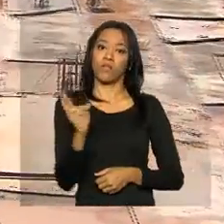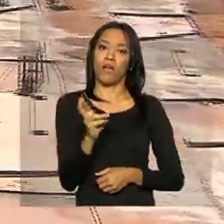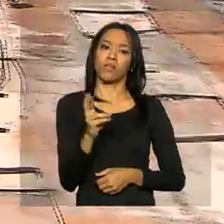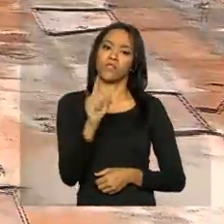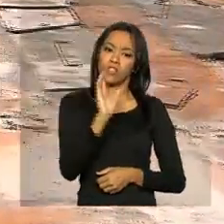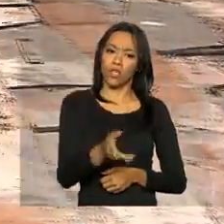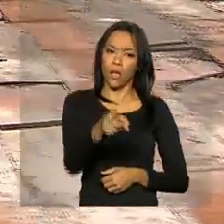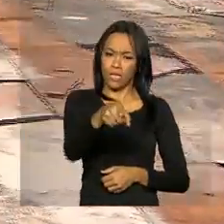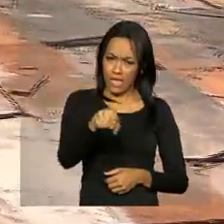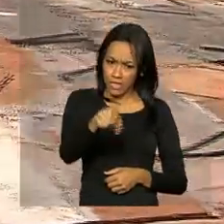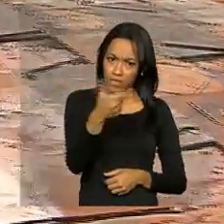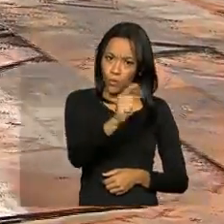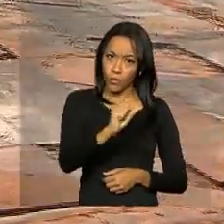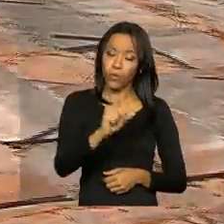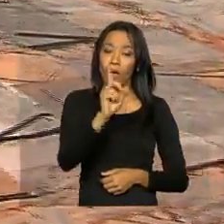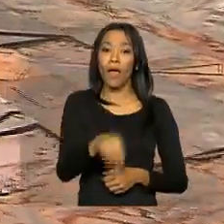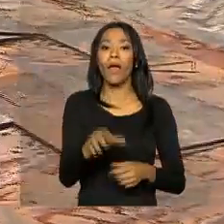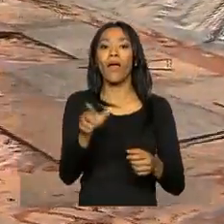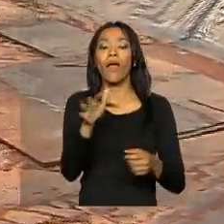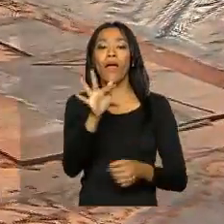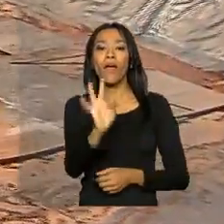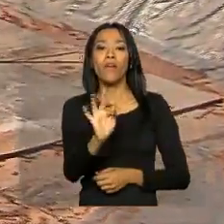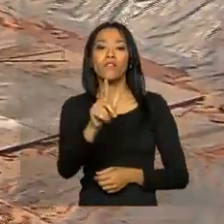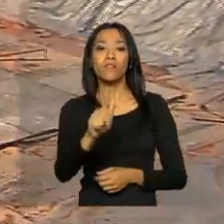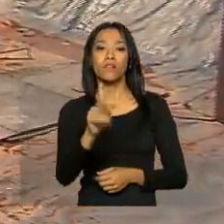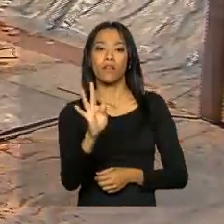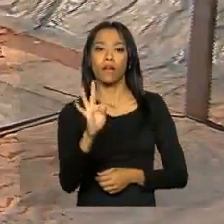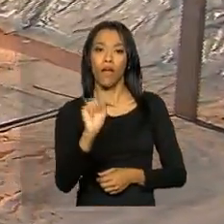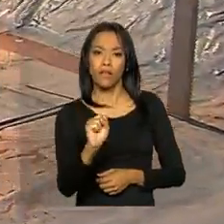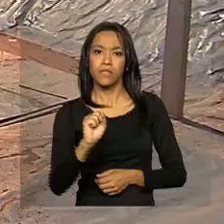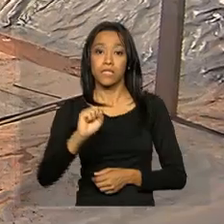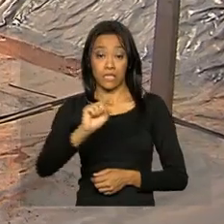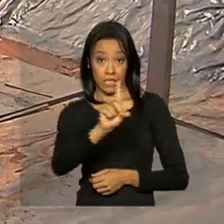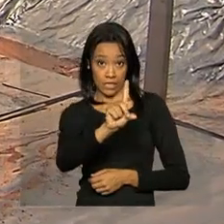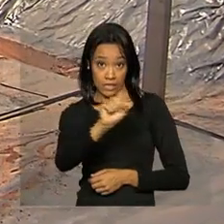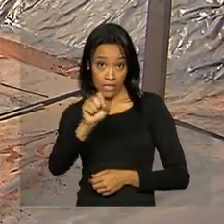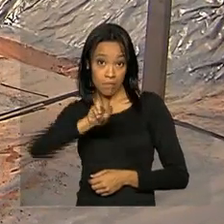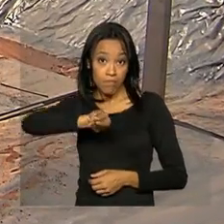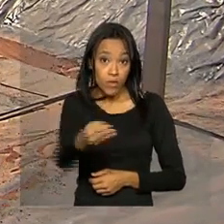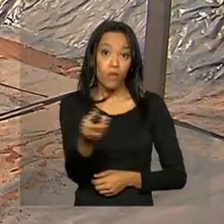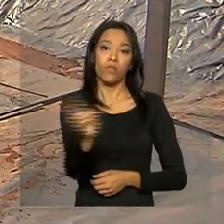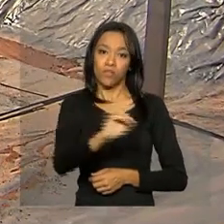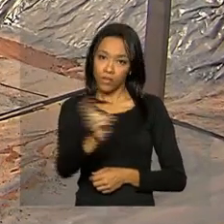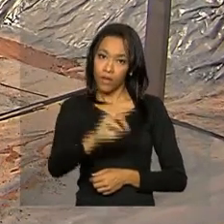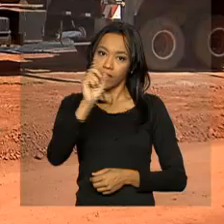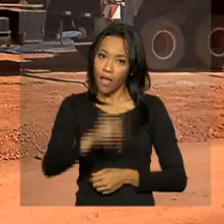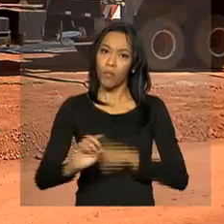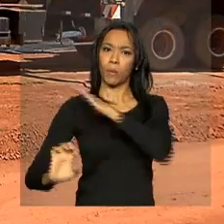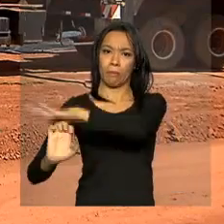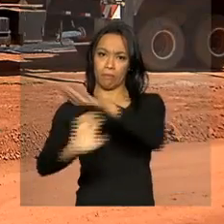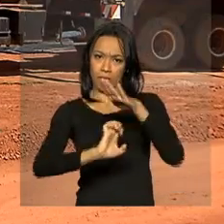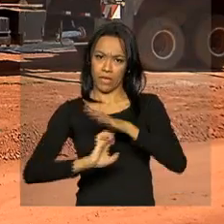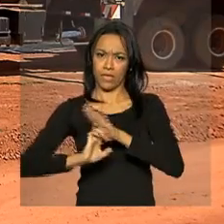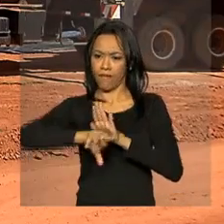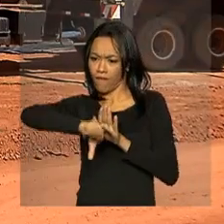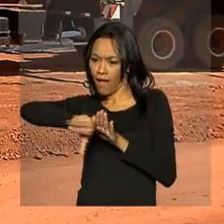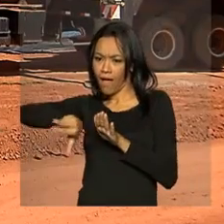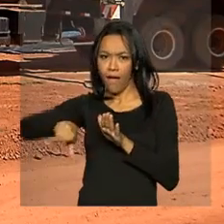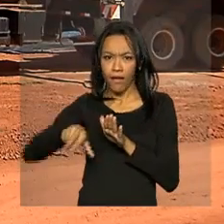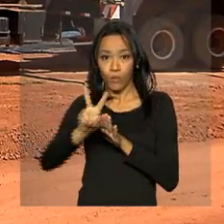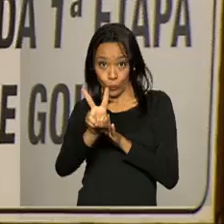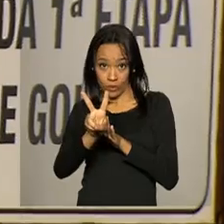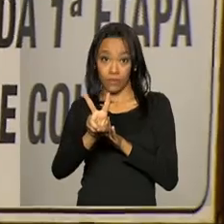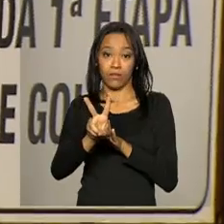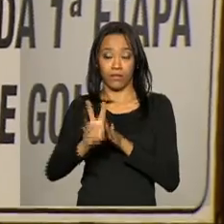financiada com recursos do FGTS. São R 100 milhões para a obra que é feita por um consórcio, formado por duas